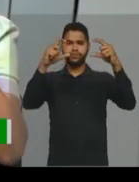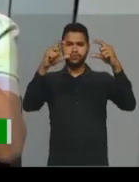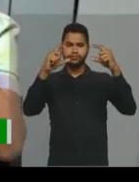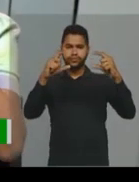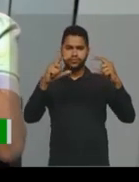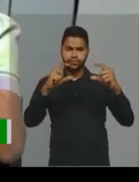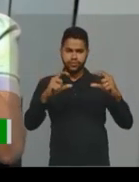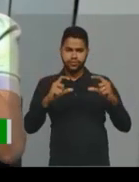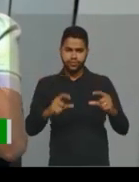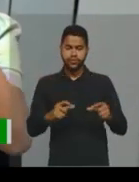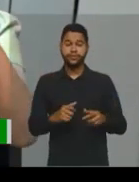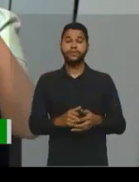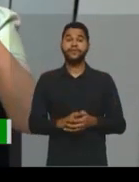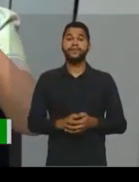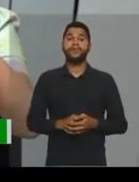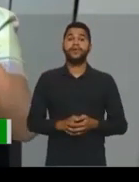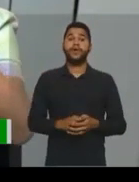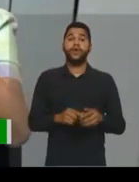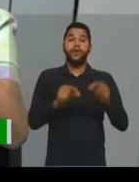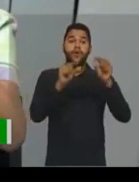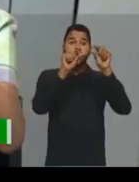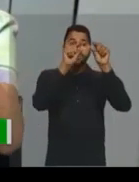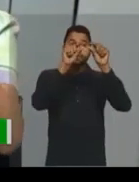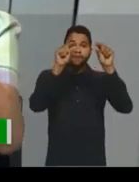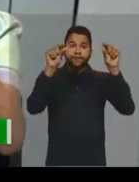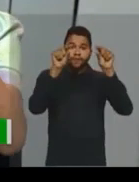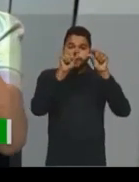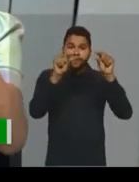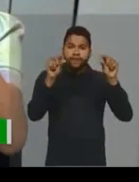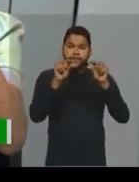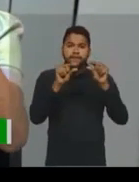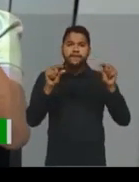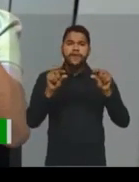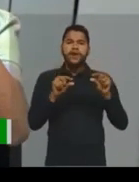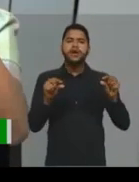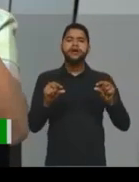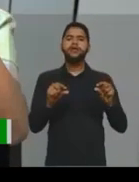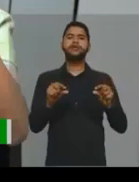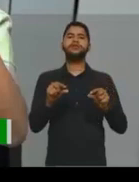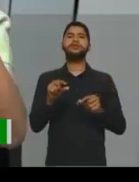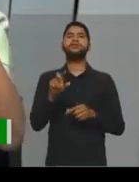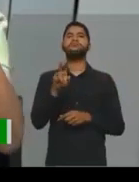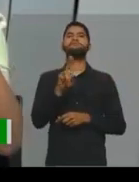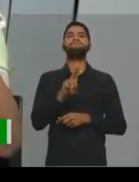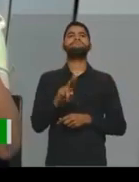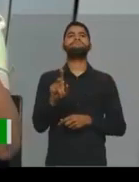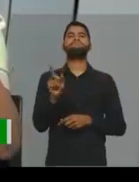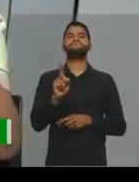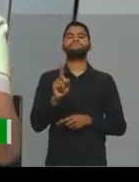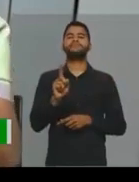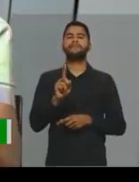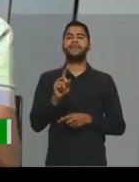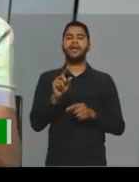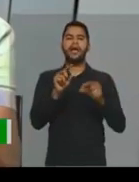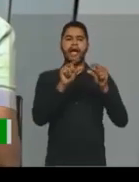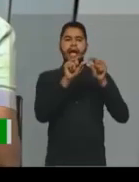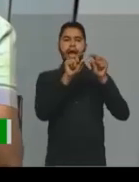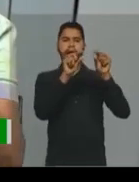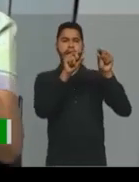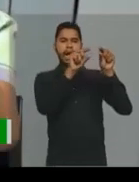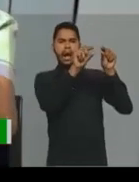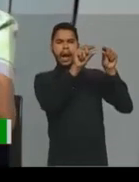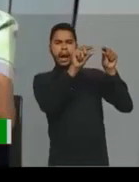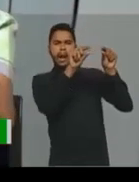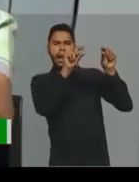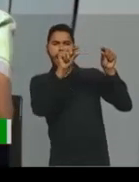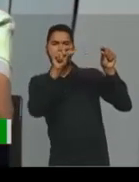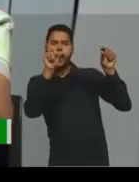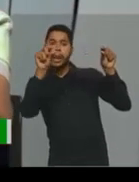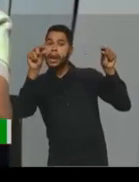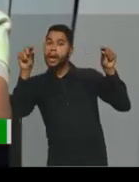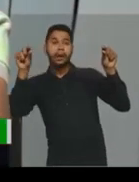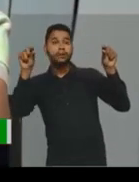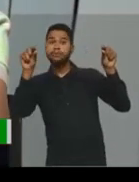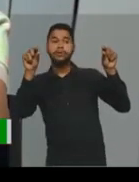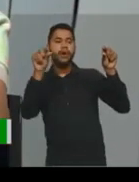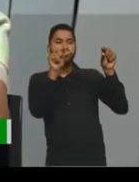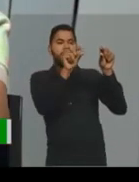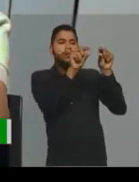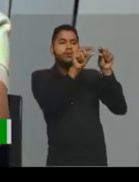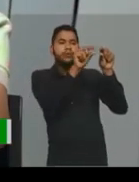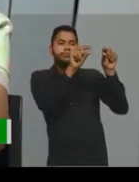verso? O verso, ele não utiliza a linha como um todo. Então, é uma